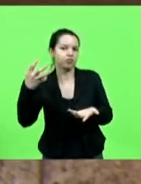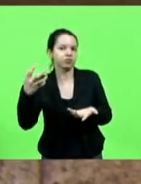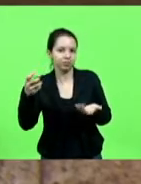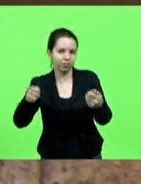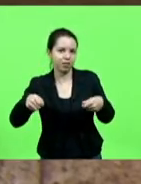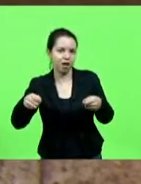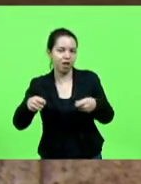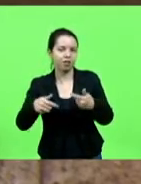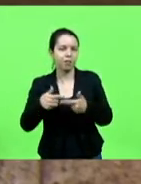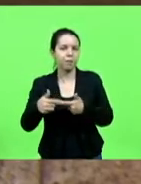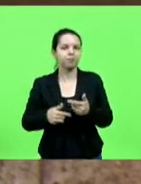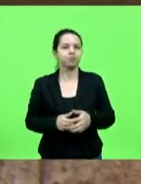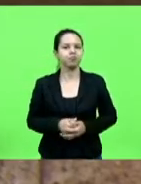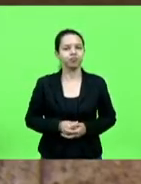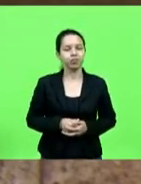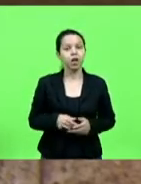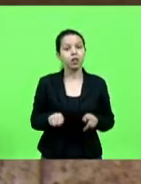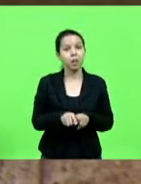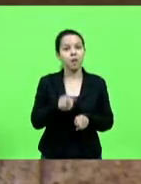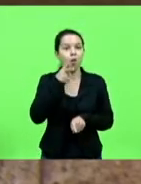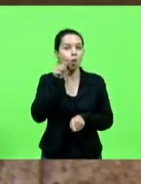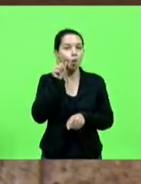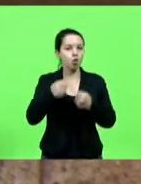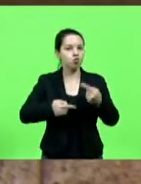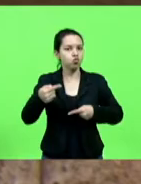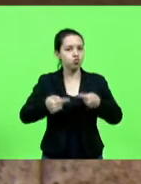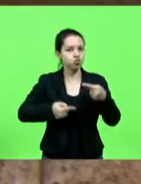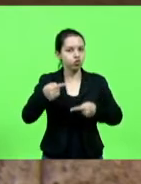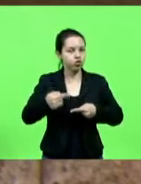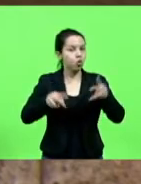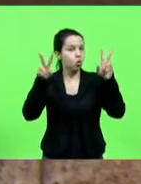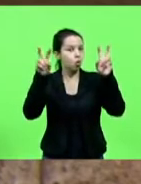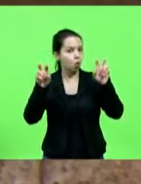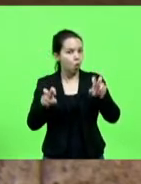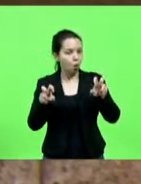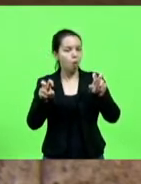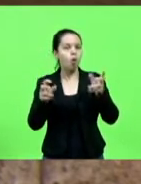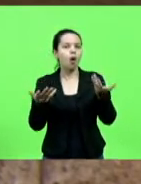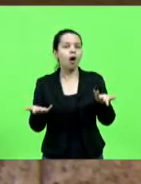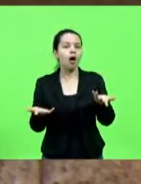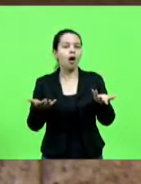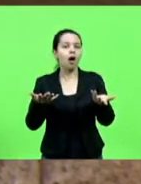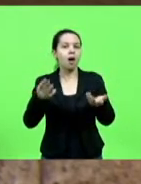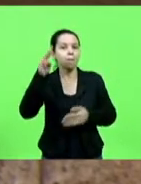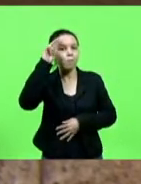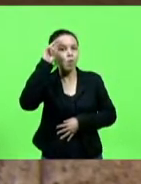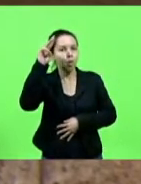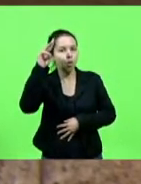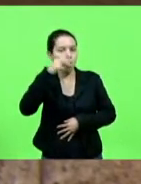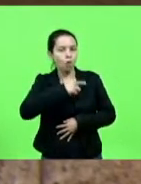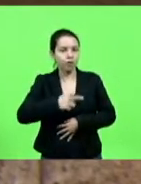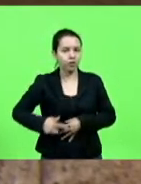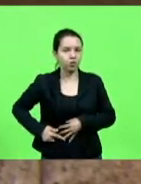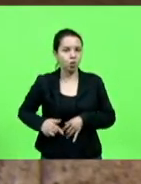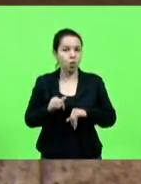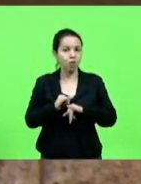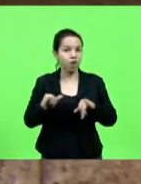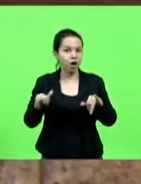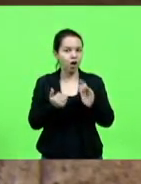Também foi discutido ontem sobre a questão, sobre o pronunciamento do governador Carlos Moisés de um aumento à